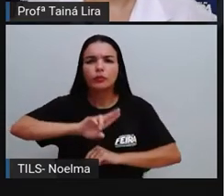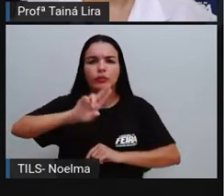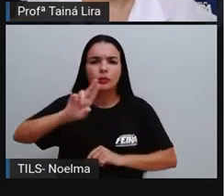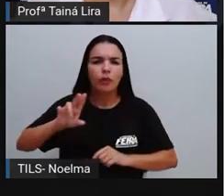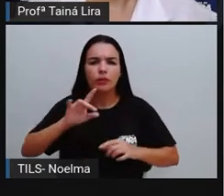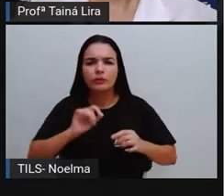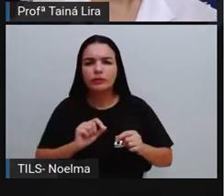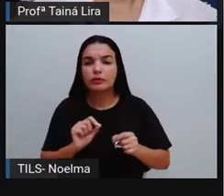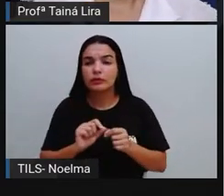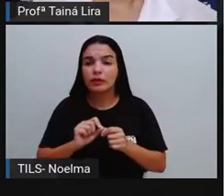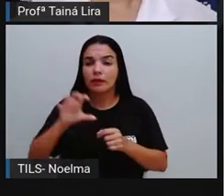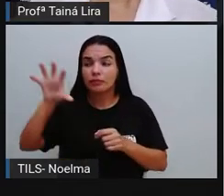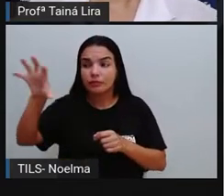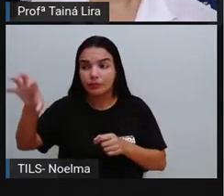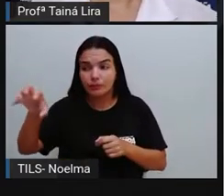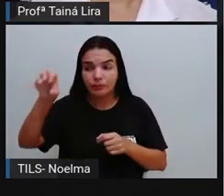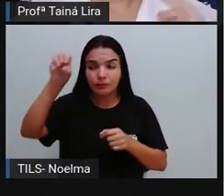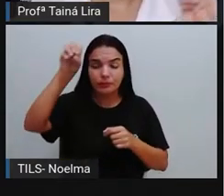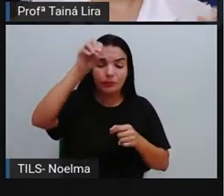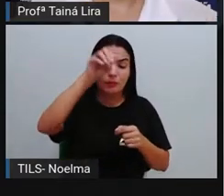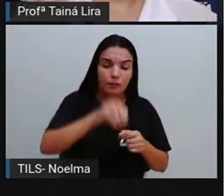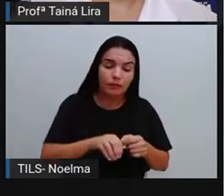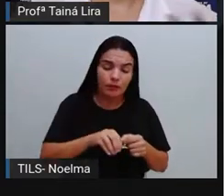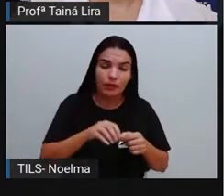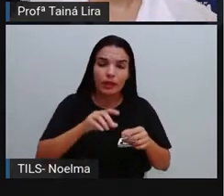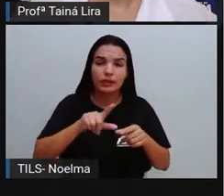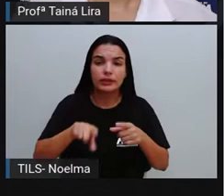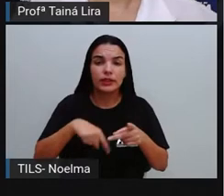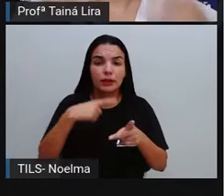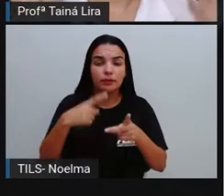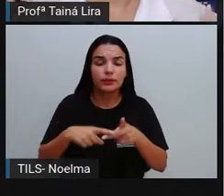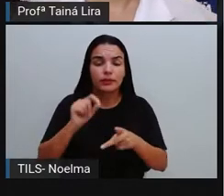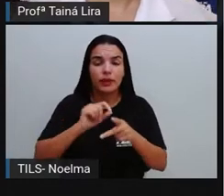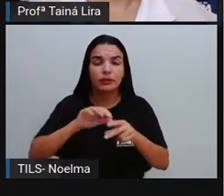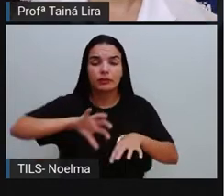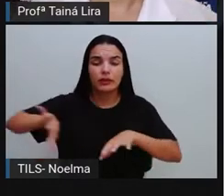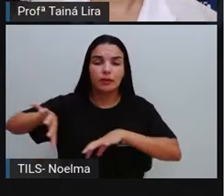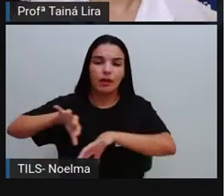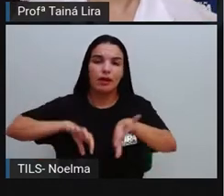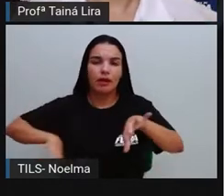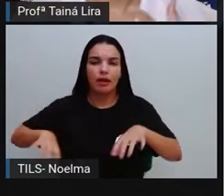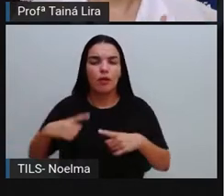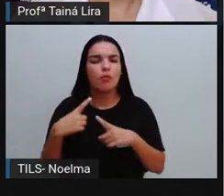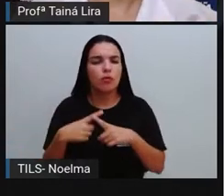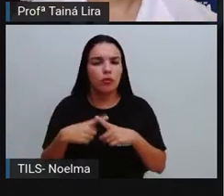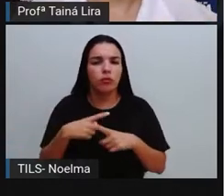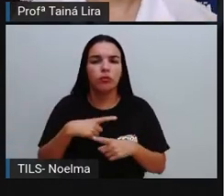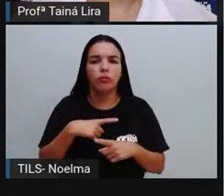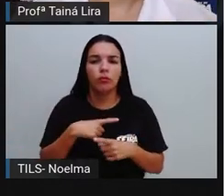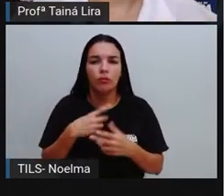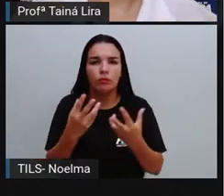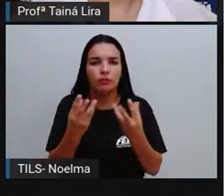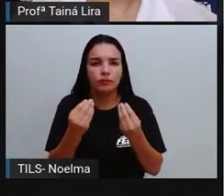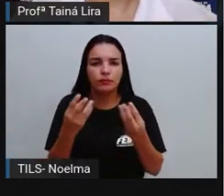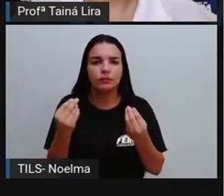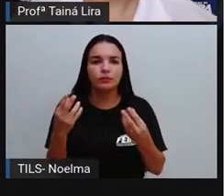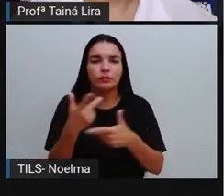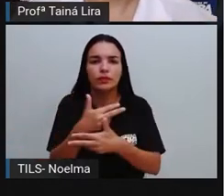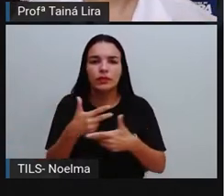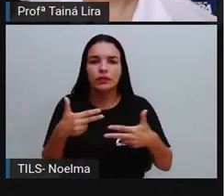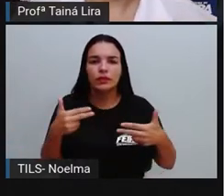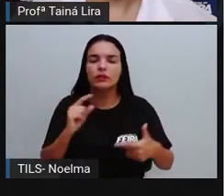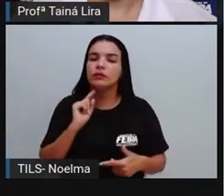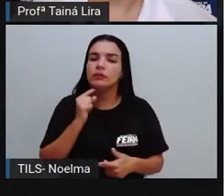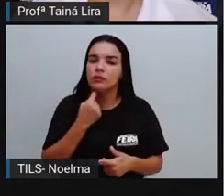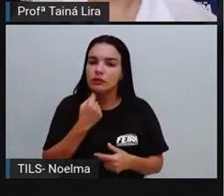recolher e depois elas vão separar. Por quê, Pró? São vários resíduos sólidos que podem ser